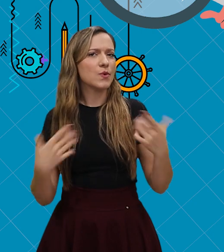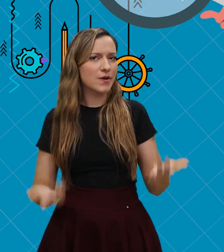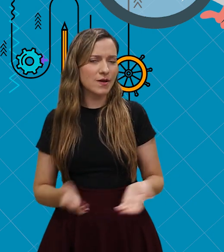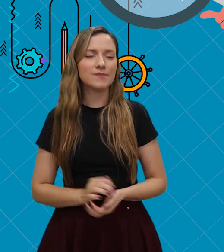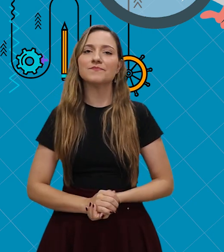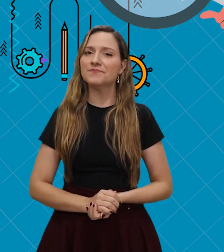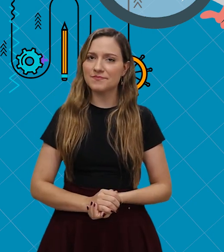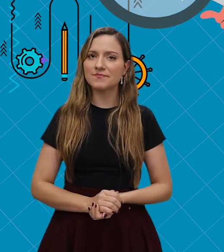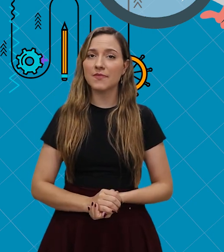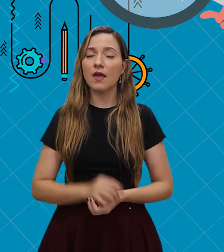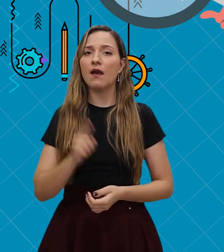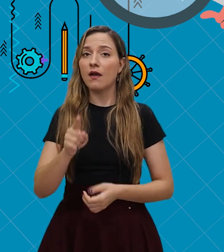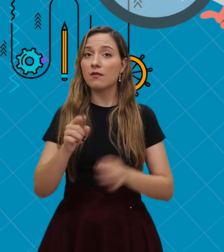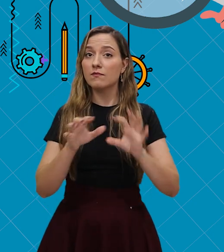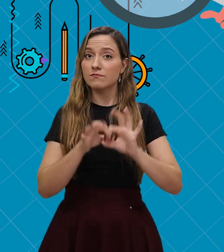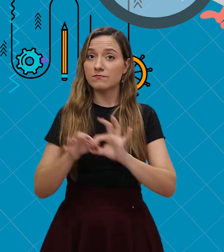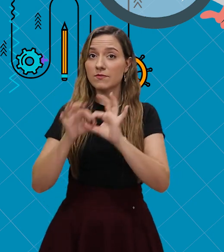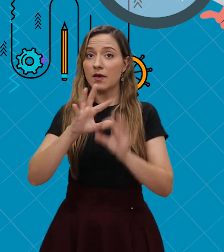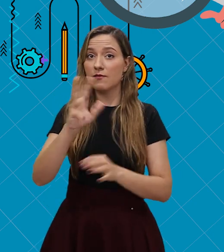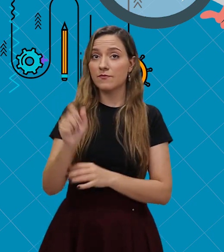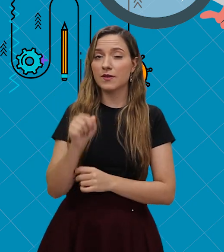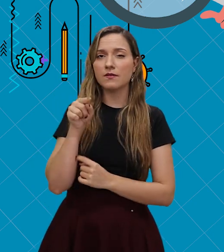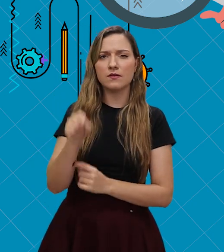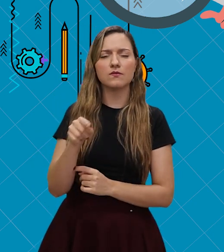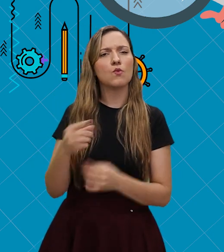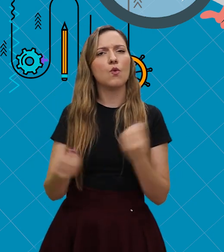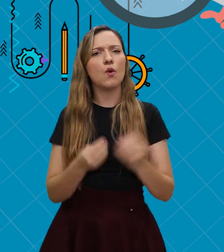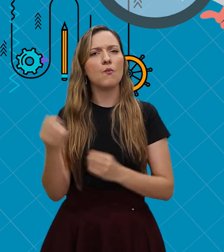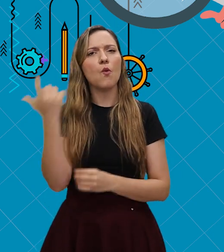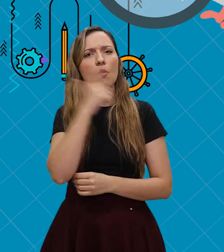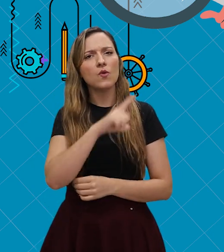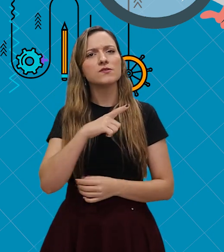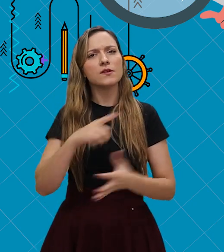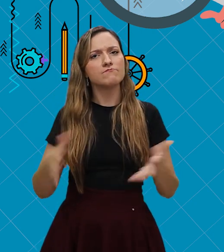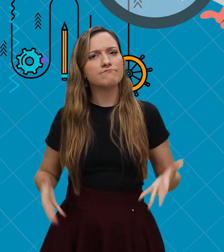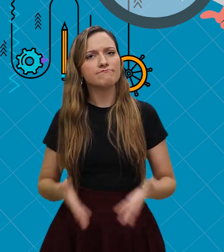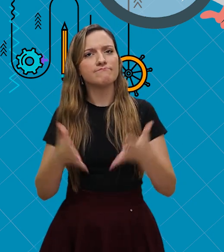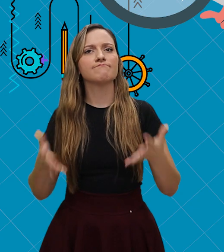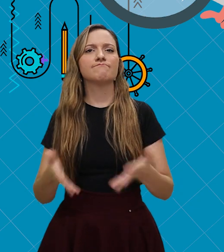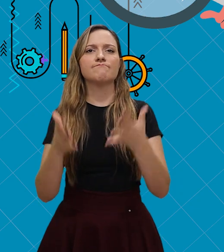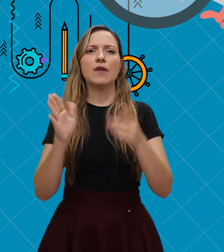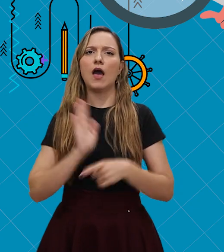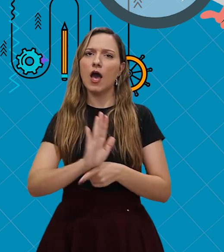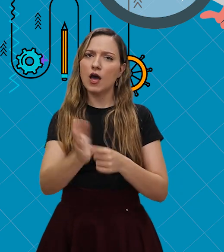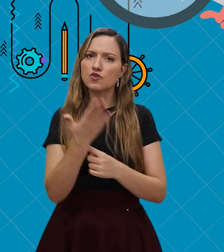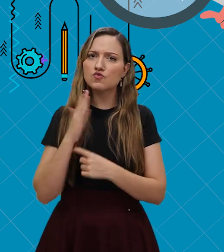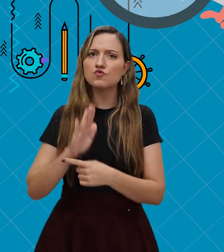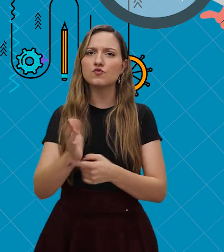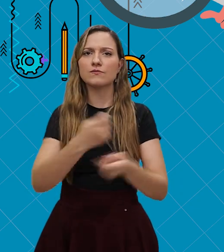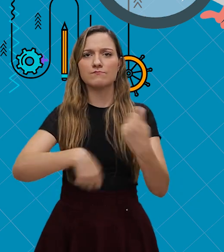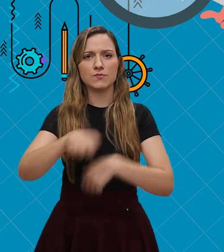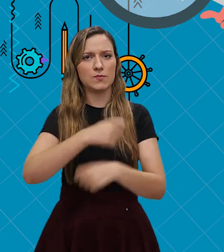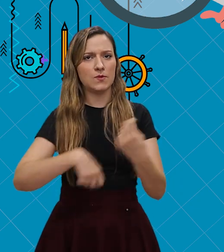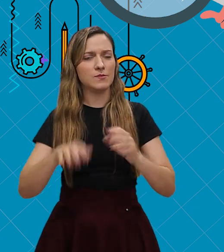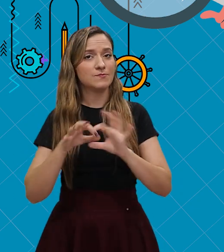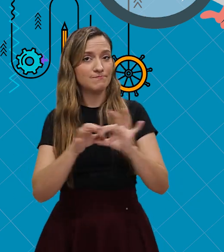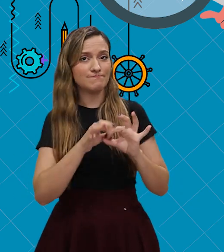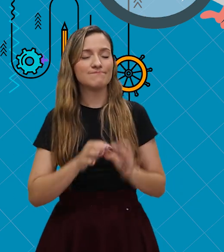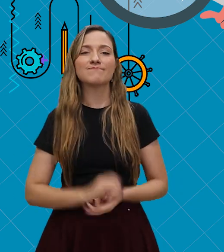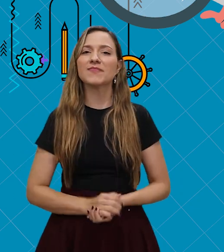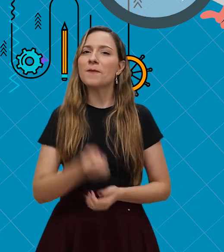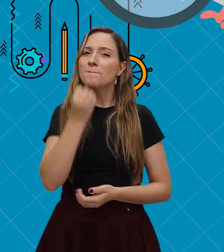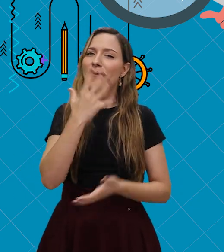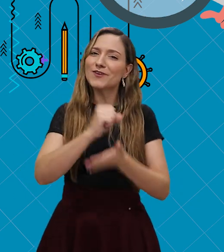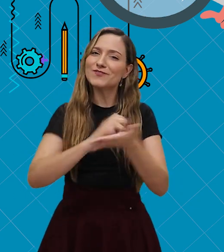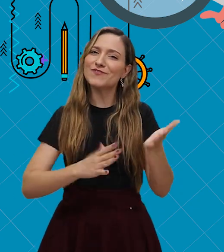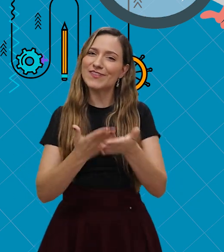Como a União Africana trabalha para promover a cooperação econômica? Desejo a todos uma